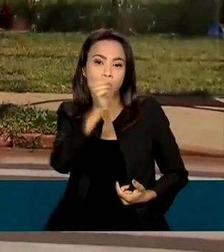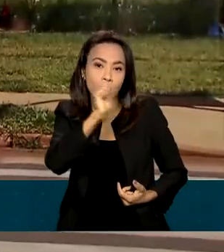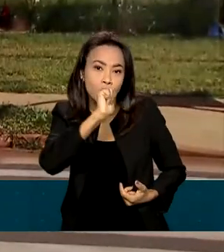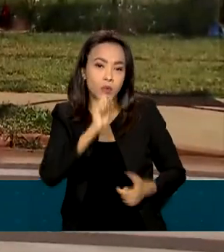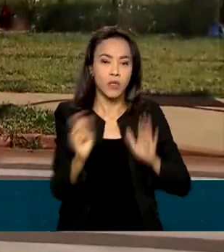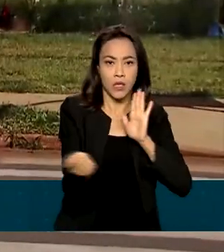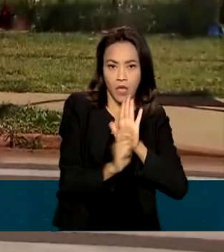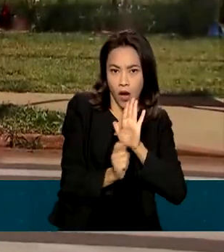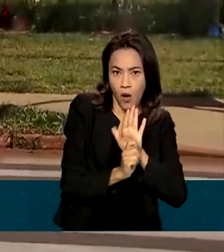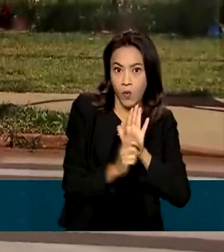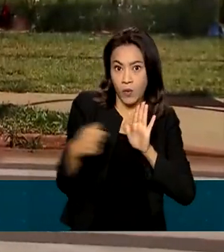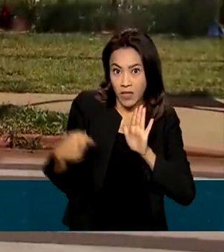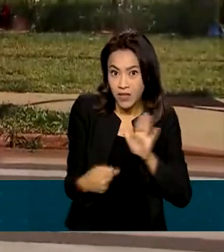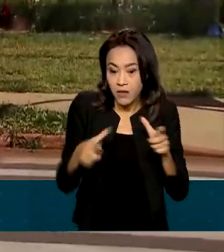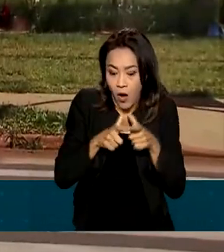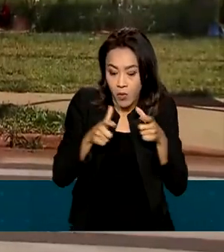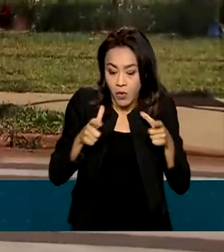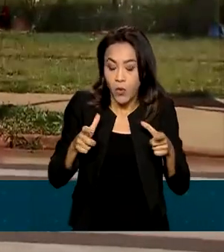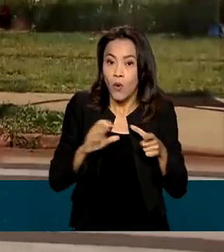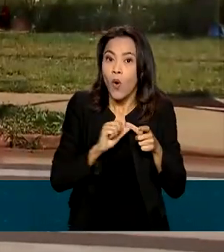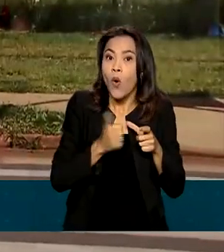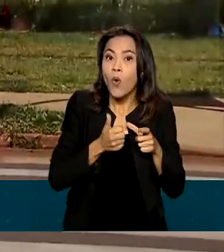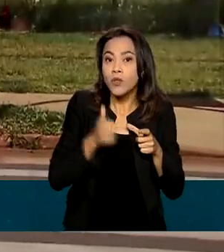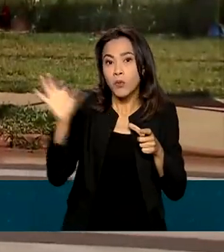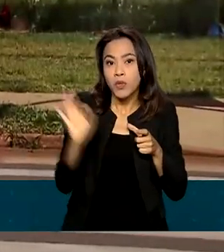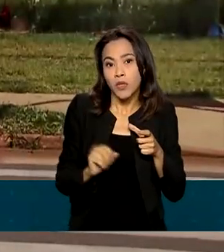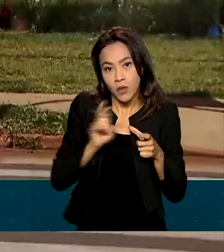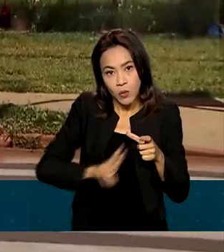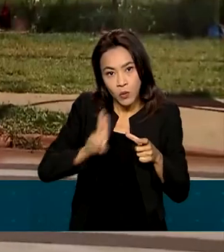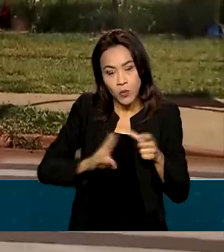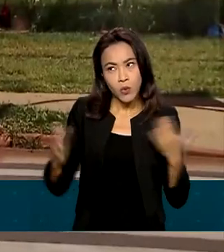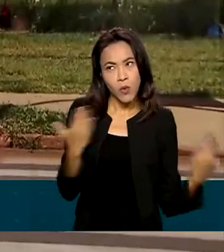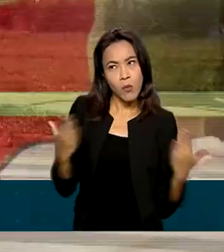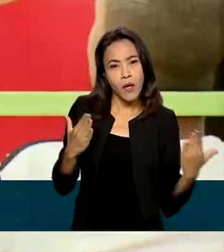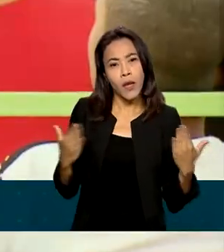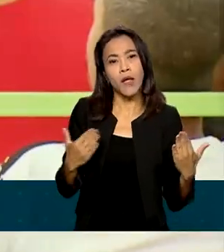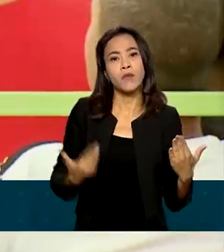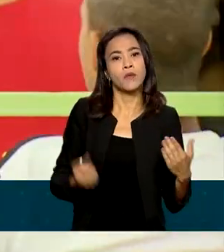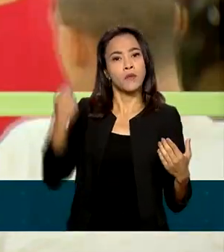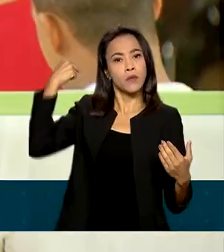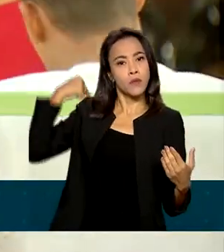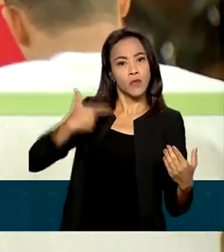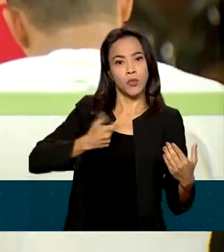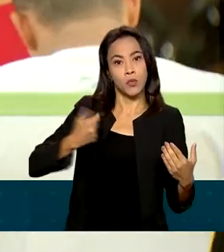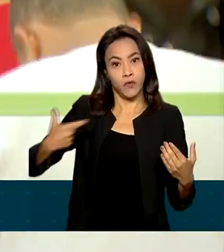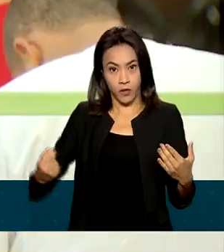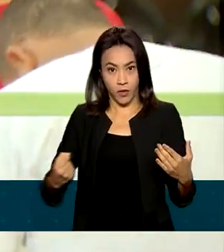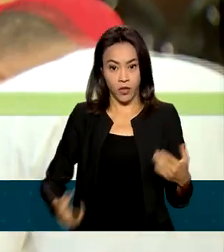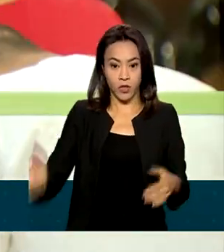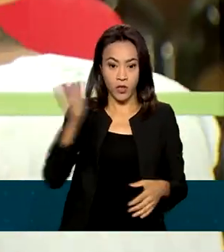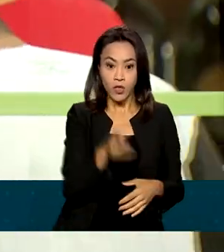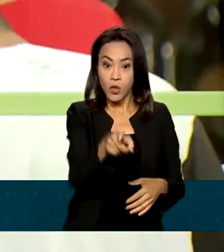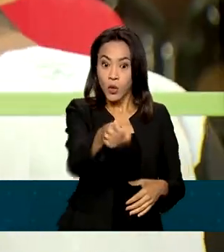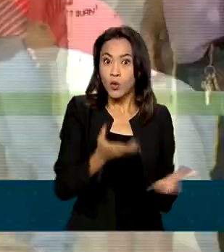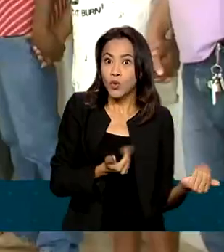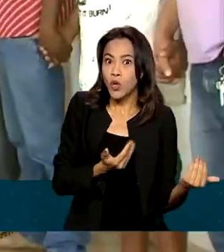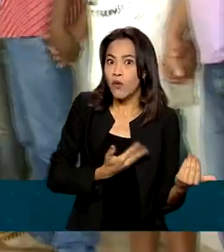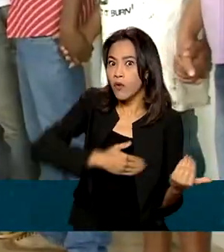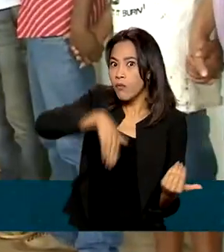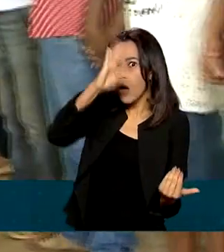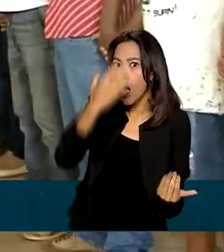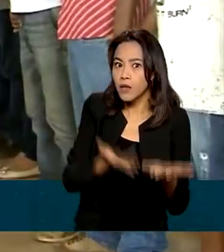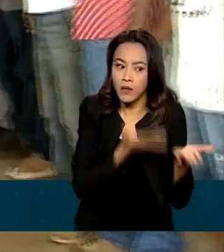drogas. Um aumento de 11% em relação a 2020. Os jovens foram os mais atendidos.